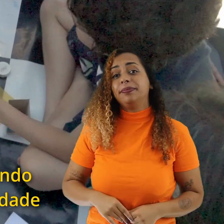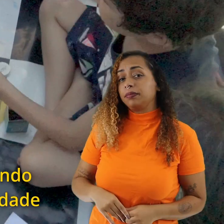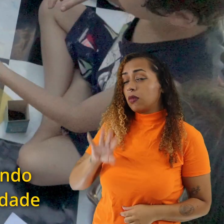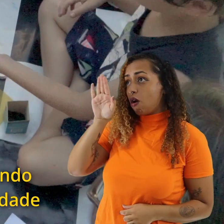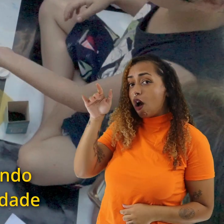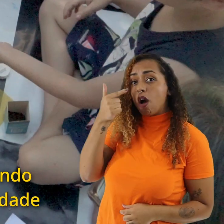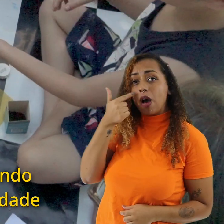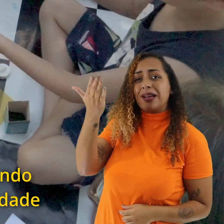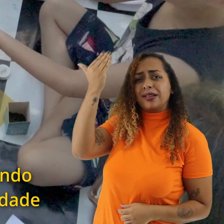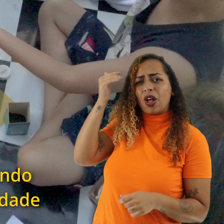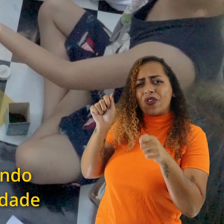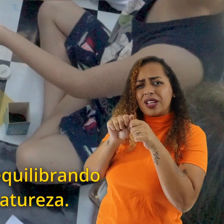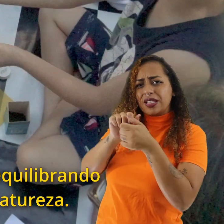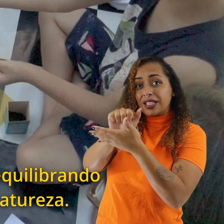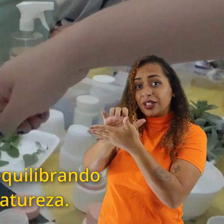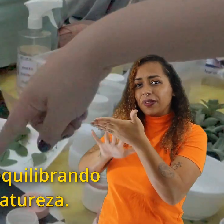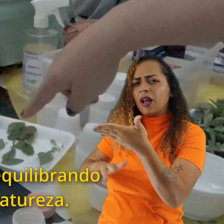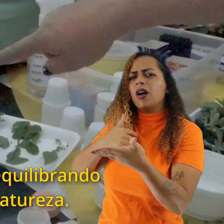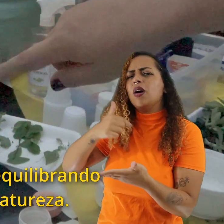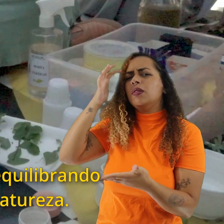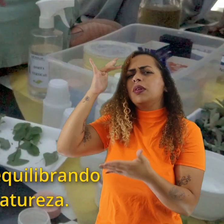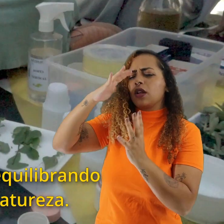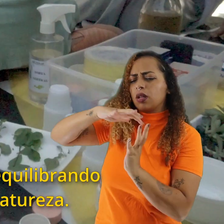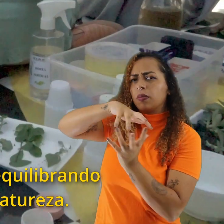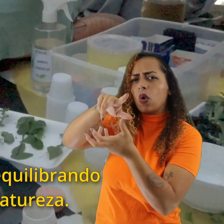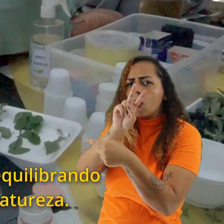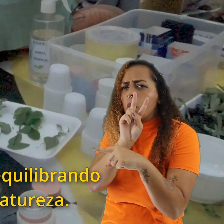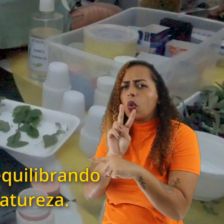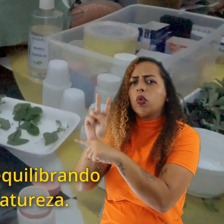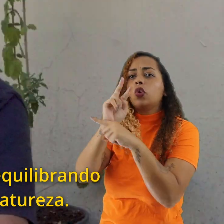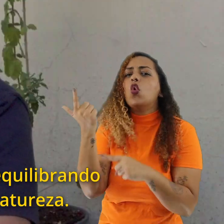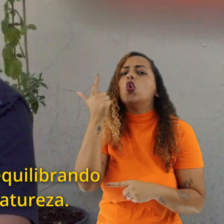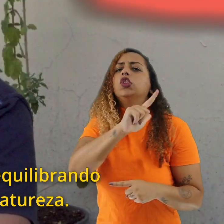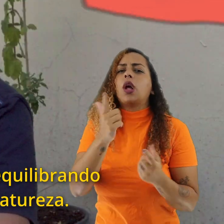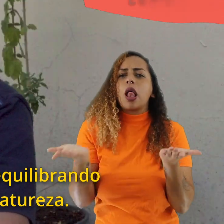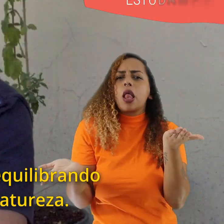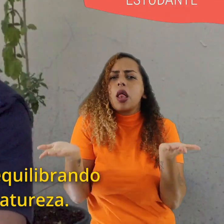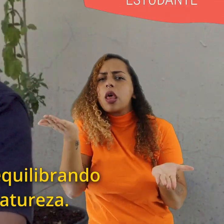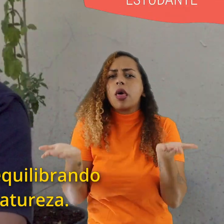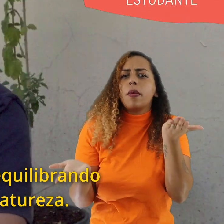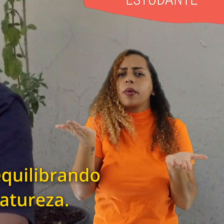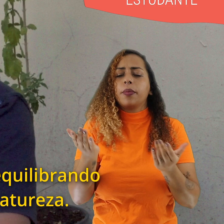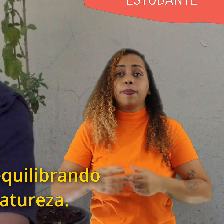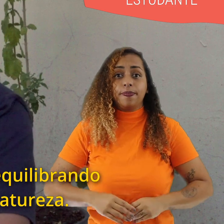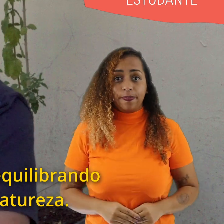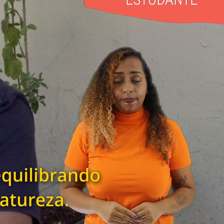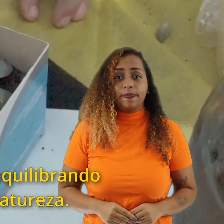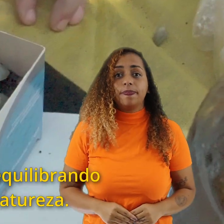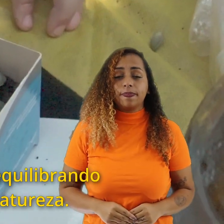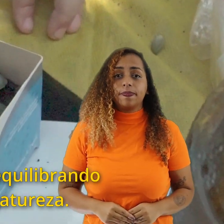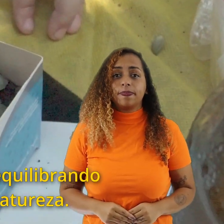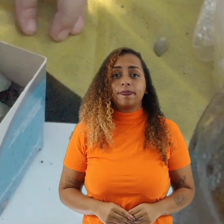pensou quando a gente fez essa atividade, que a gente estava salvando um pouquinho. E equilibriu o nosso planeta com a